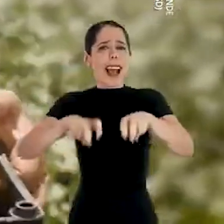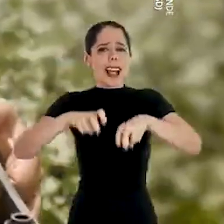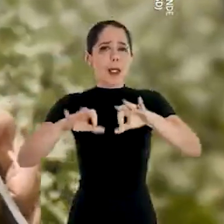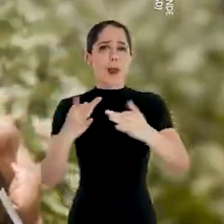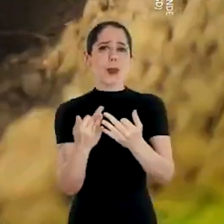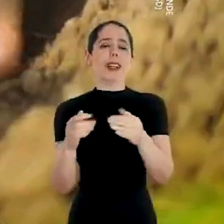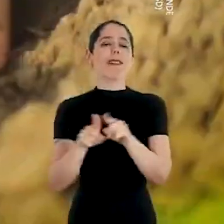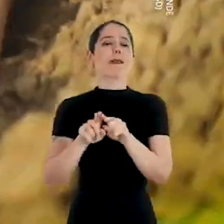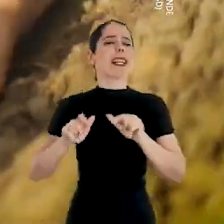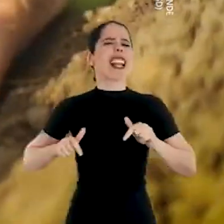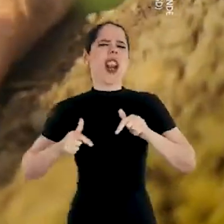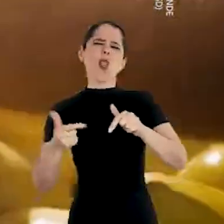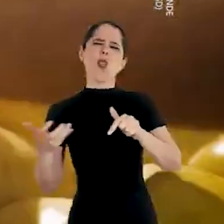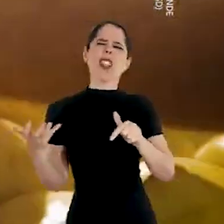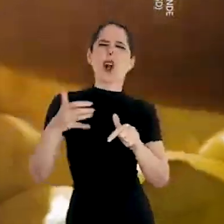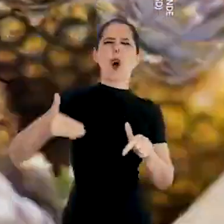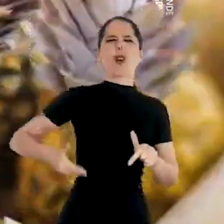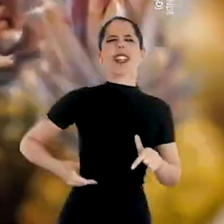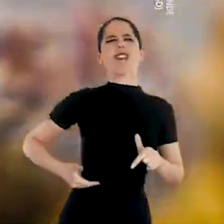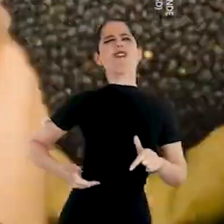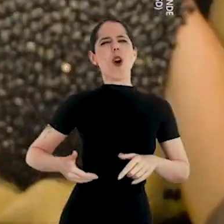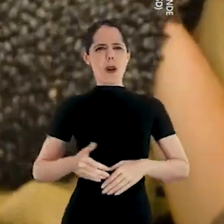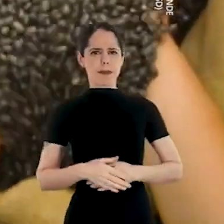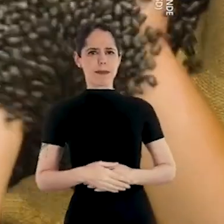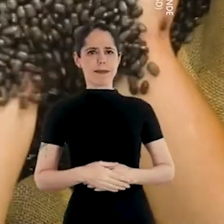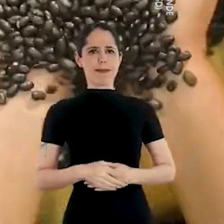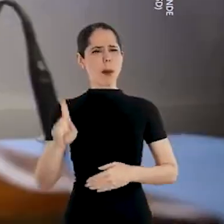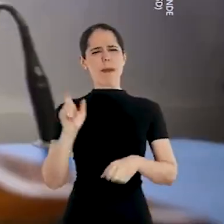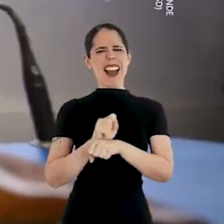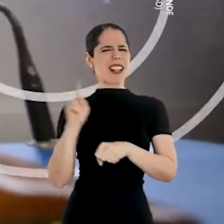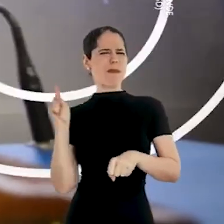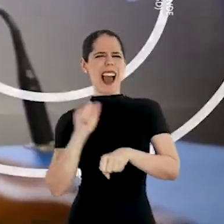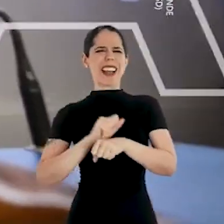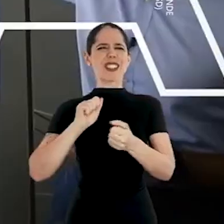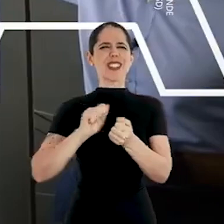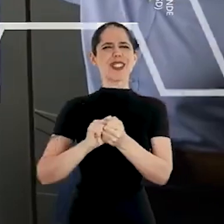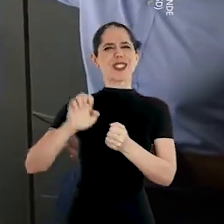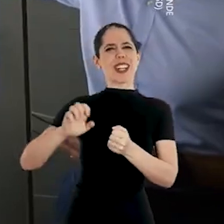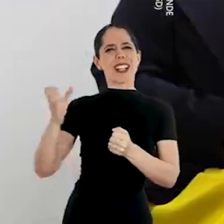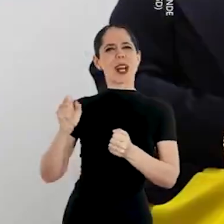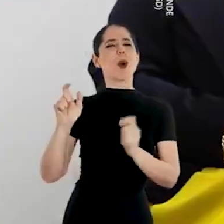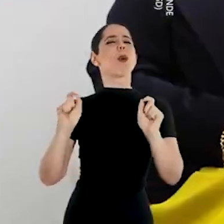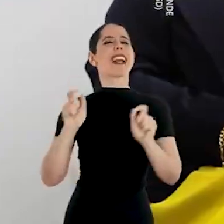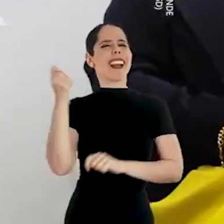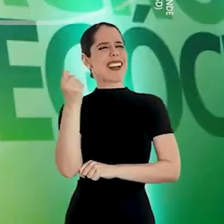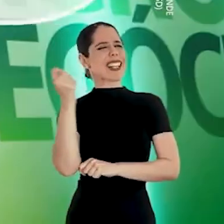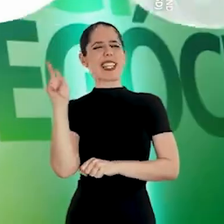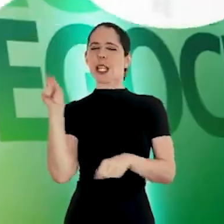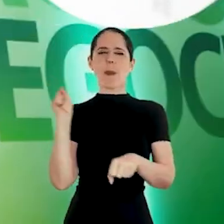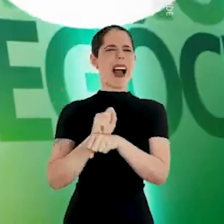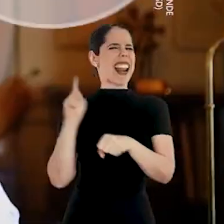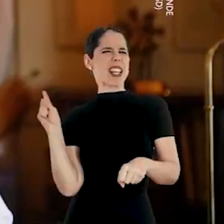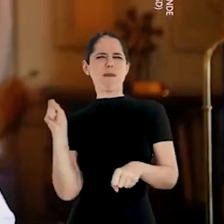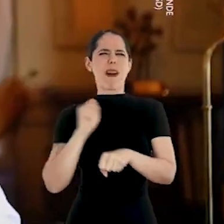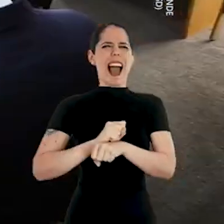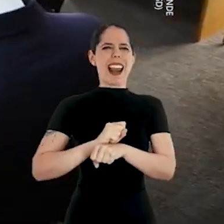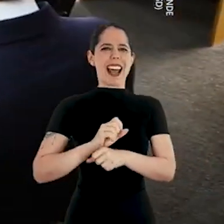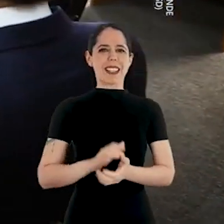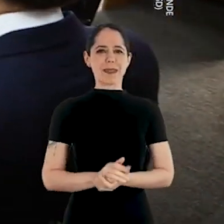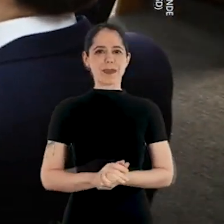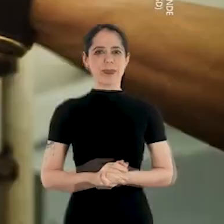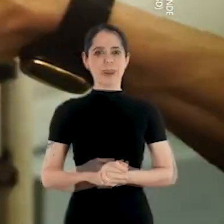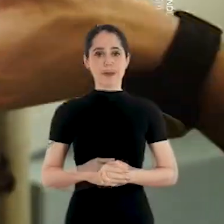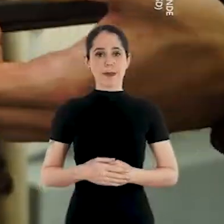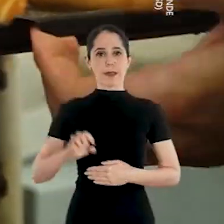vai ajudar a agricultura familiar e combater a fome. Não para, não para com o Eduardo, o Rio Grande. Não para, não